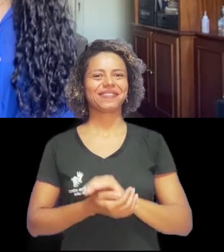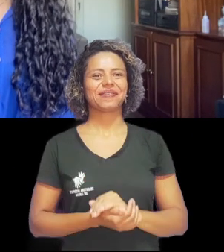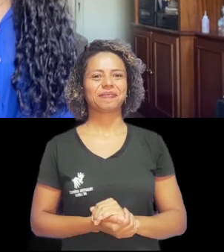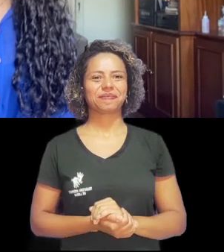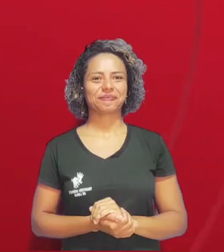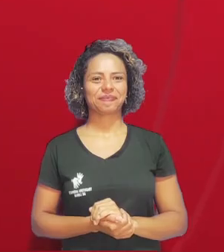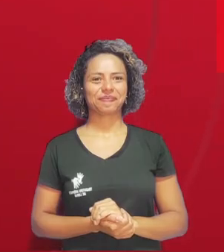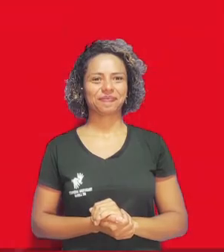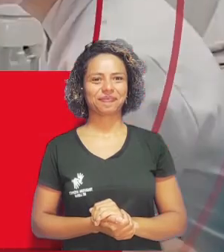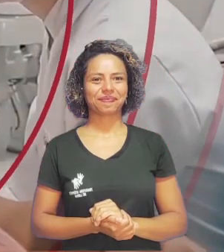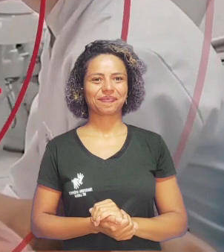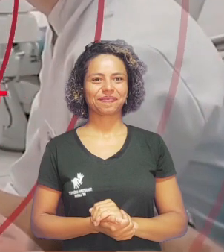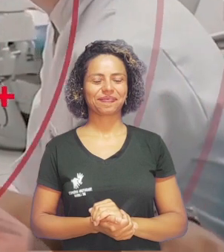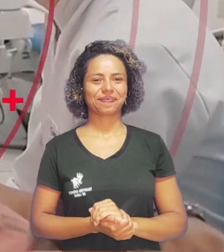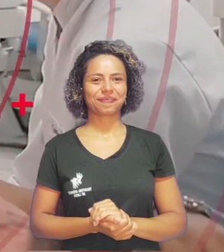UFJF.